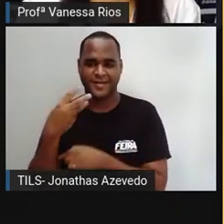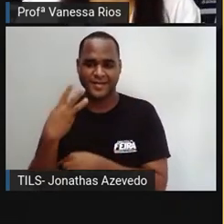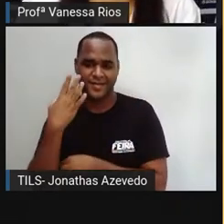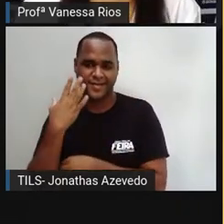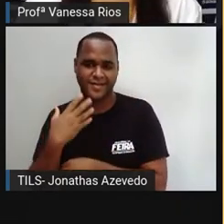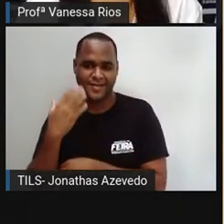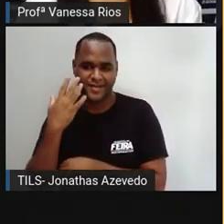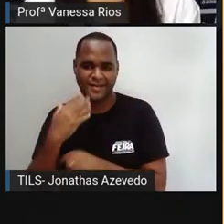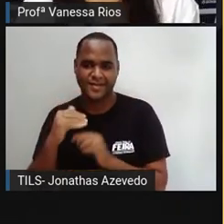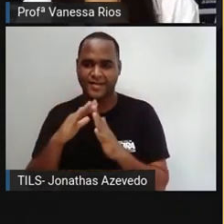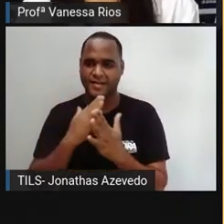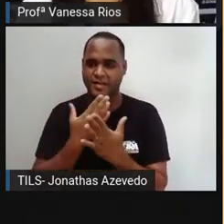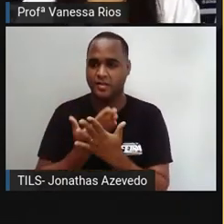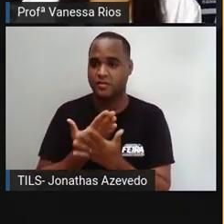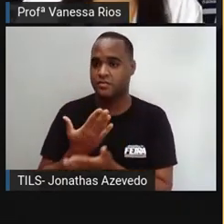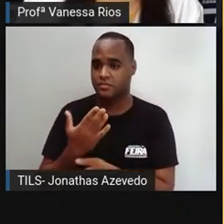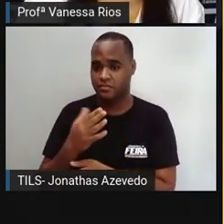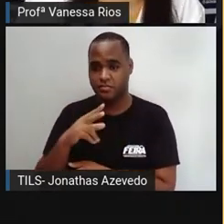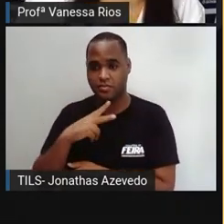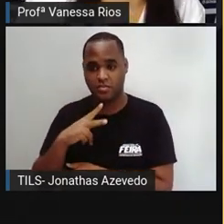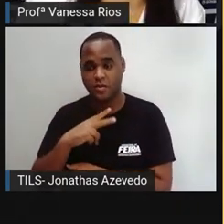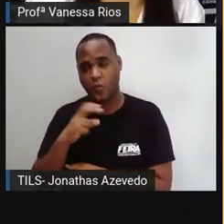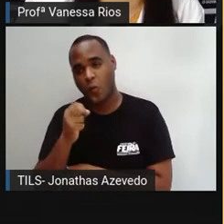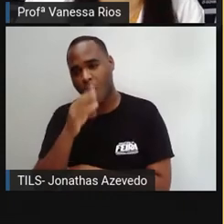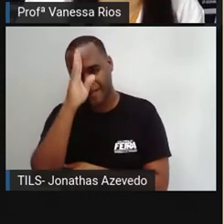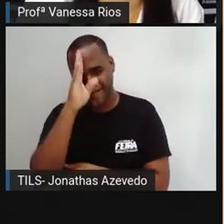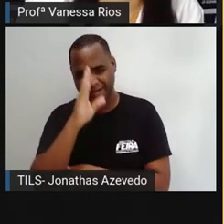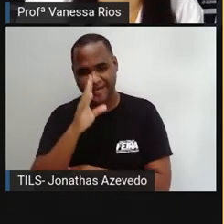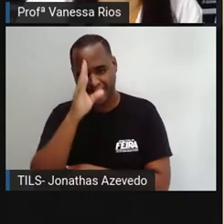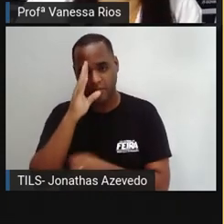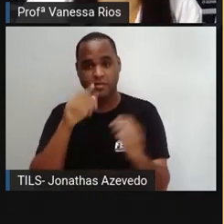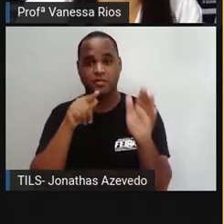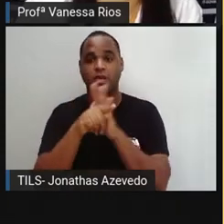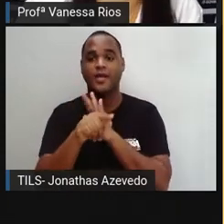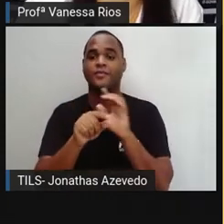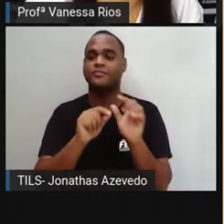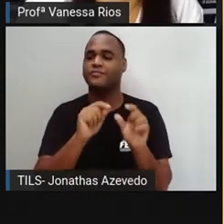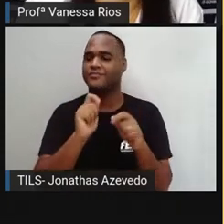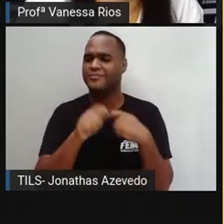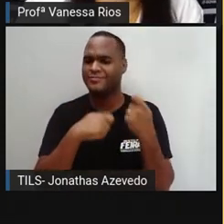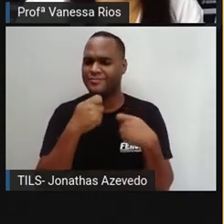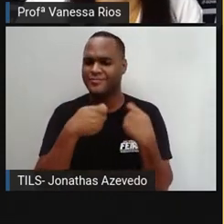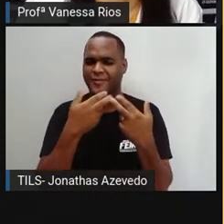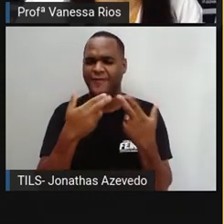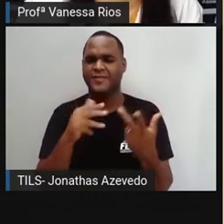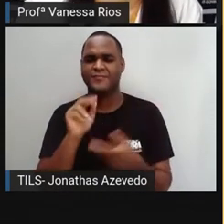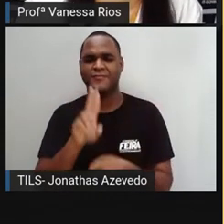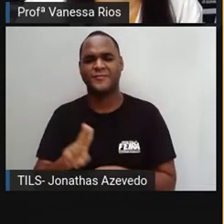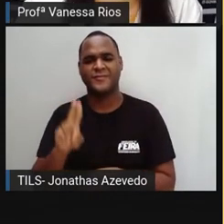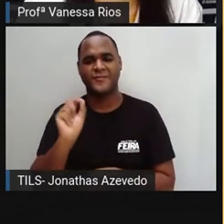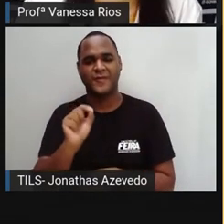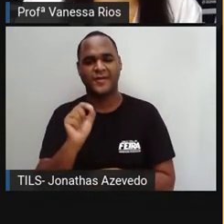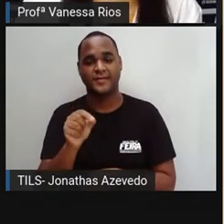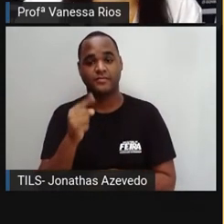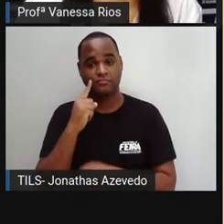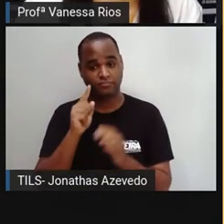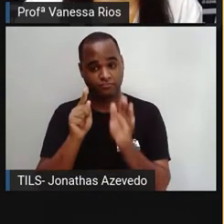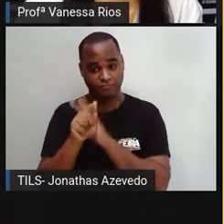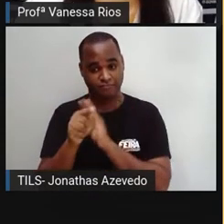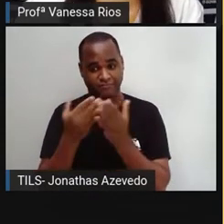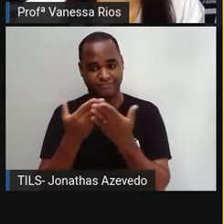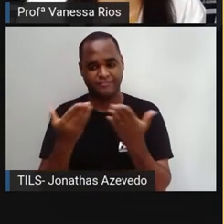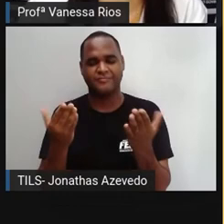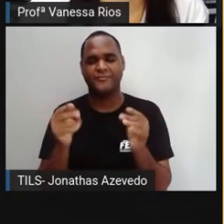crianças de escolas públicas e particulares e perguntou quais gírias usavam. Então, a folhinha pergunta.